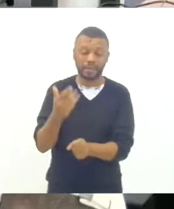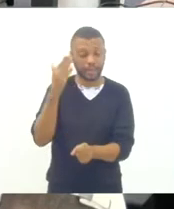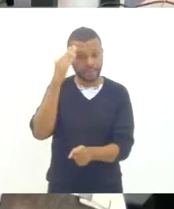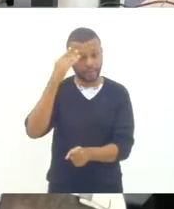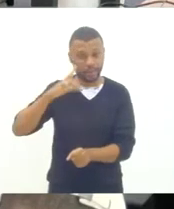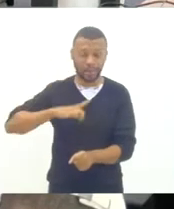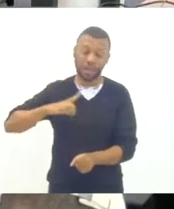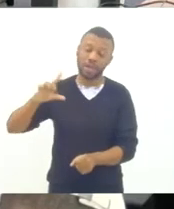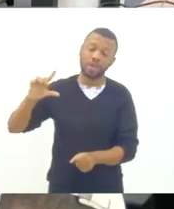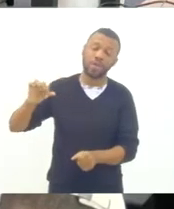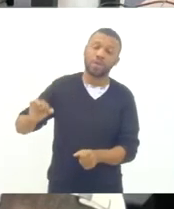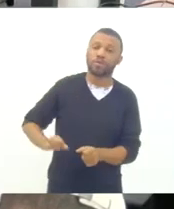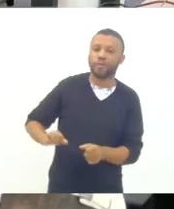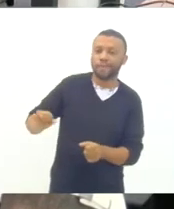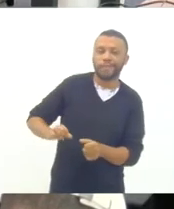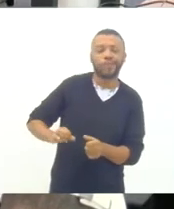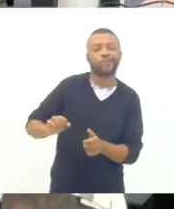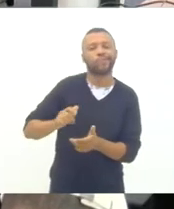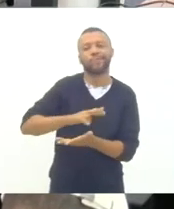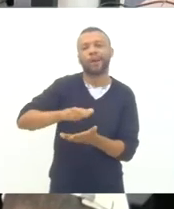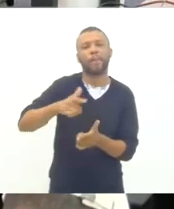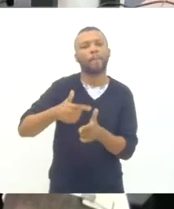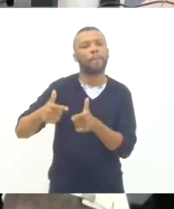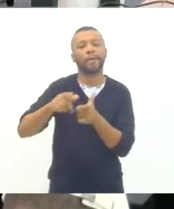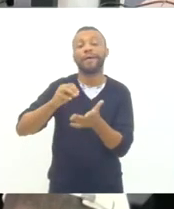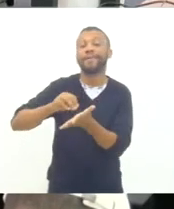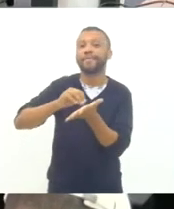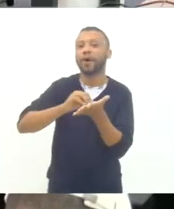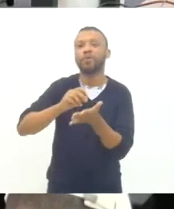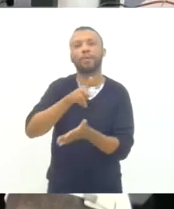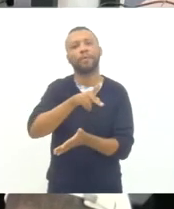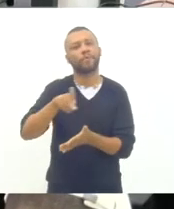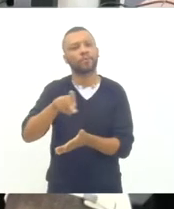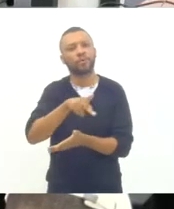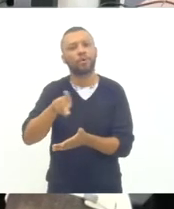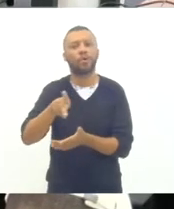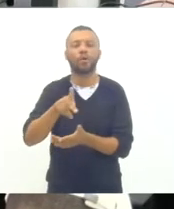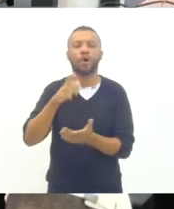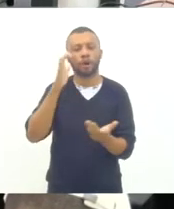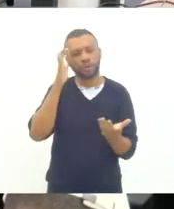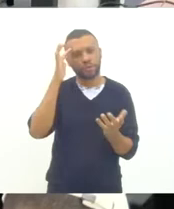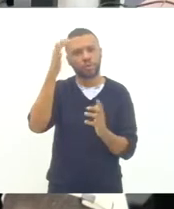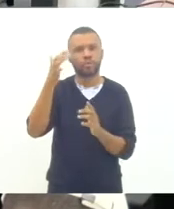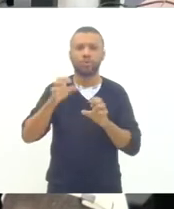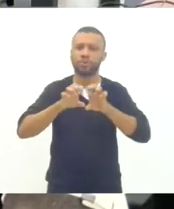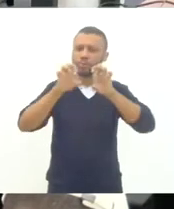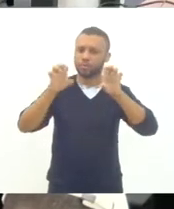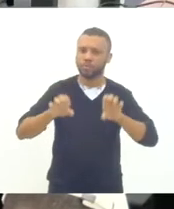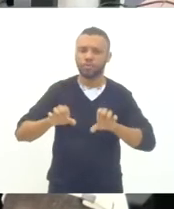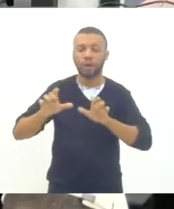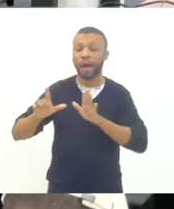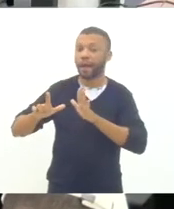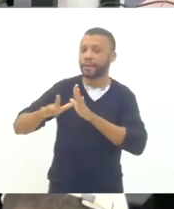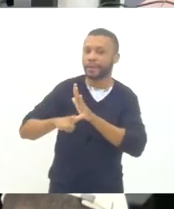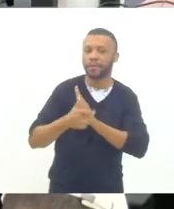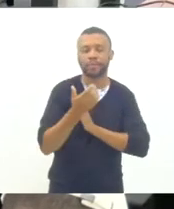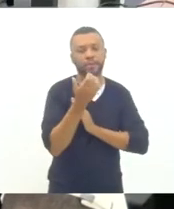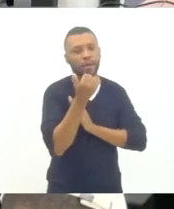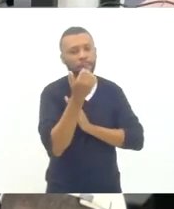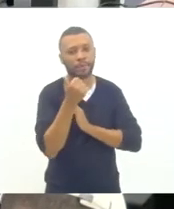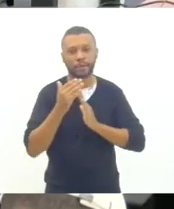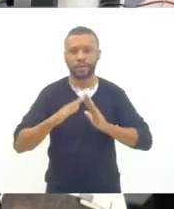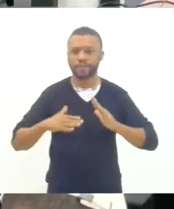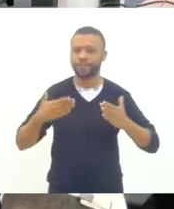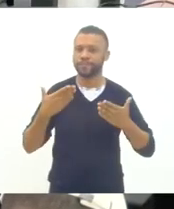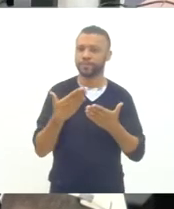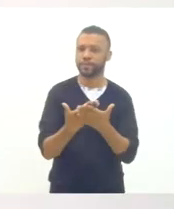que vão dar falta de professor, condições de infraestrutura, atraso na alimentação escolar. A gente sabe a